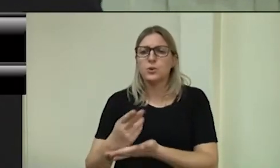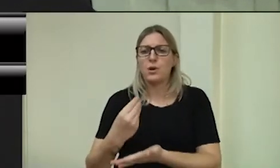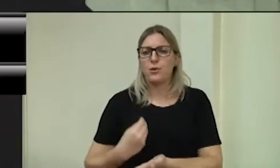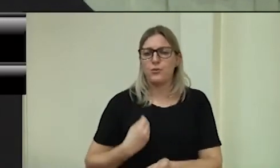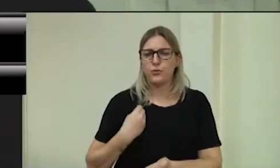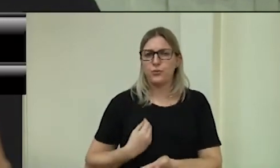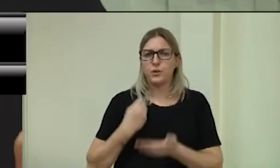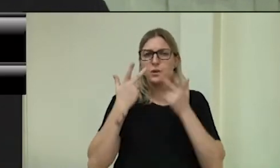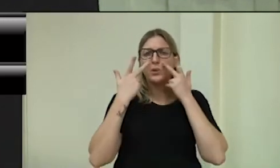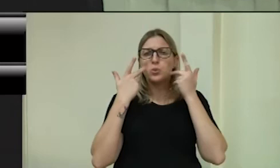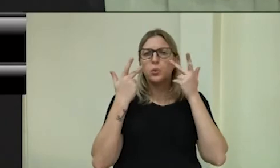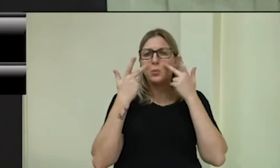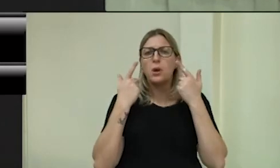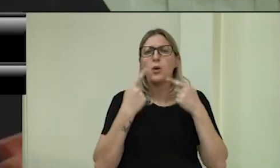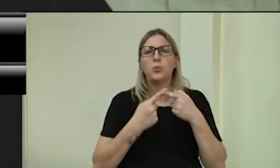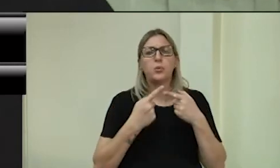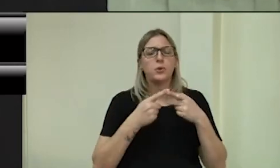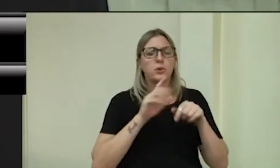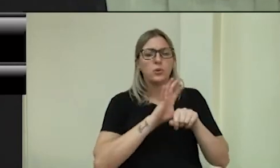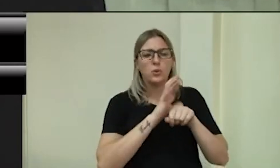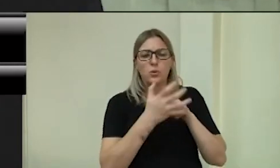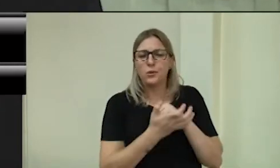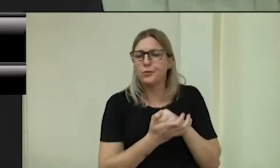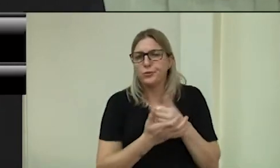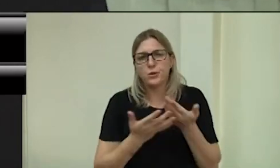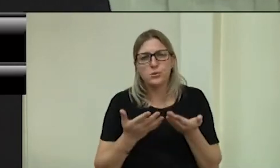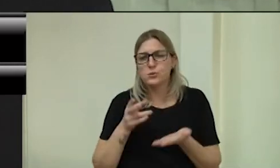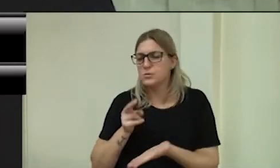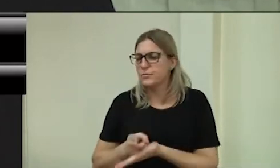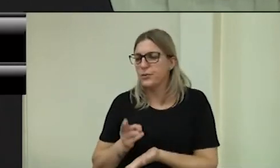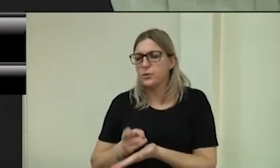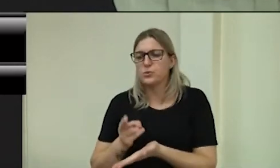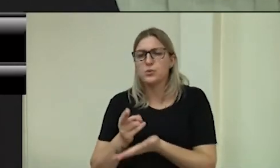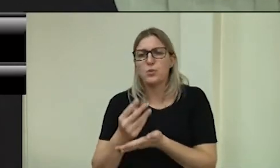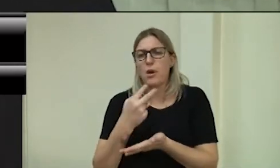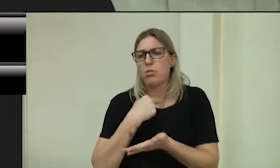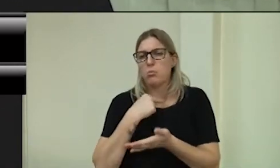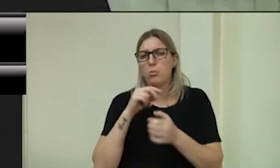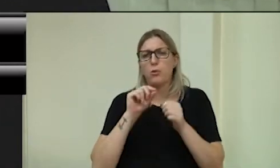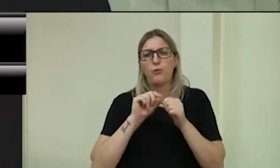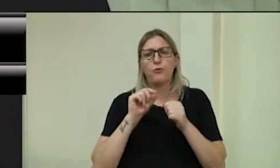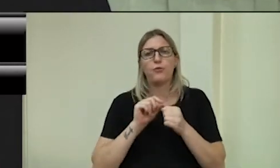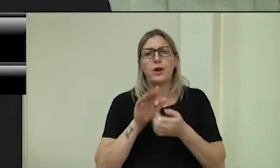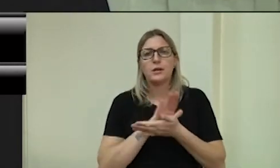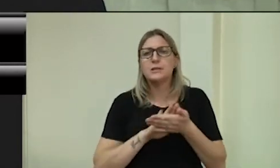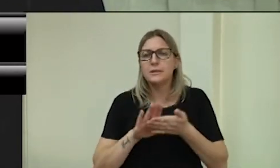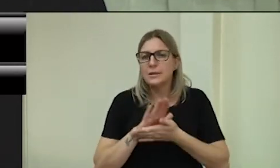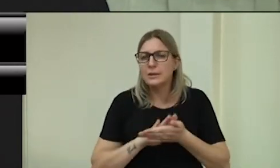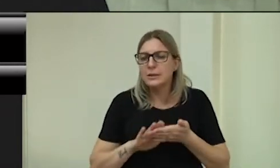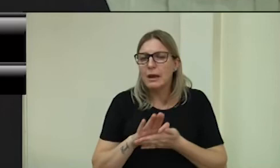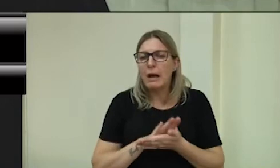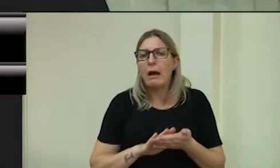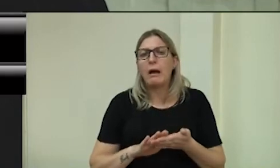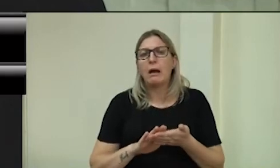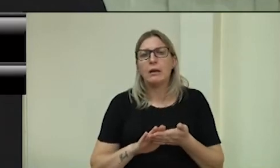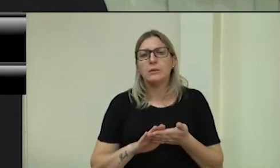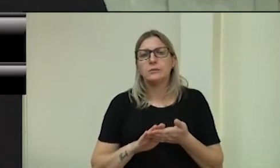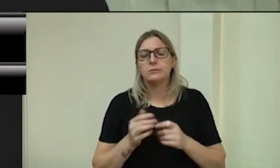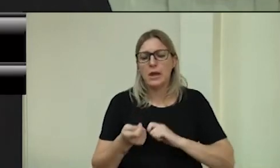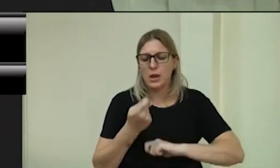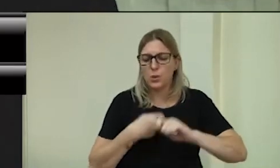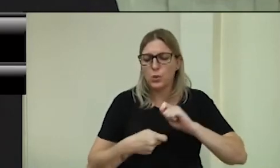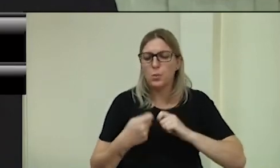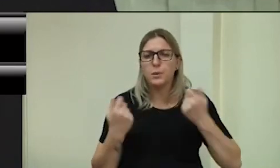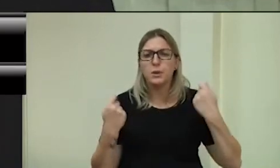porque a Covid, ela está aí, a gente não tem o que fazer. E a gente tem que ter, a economia tem que andar,